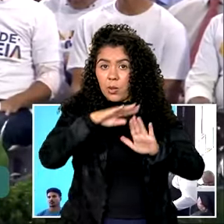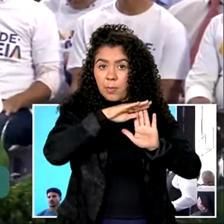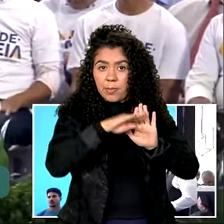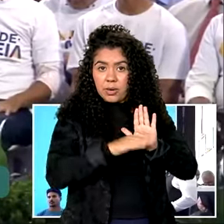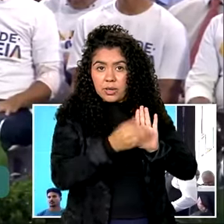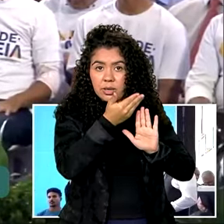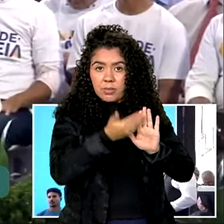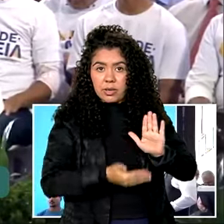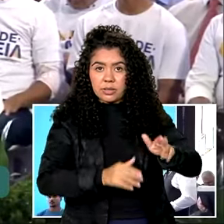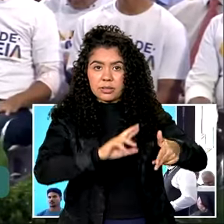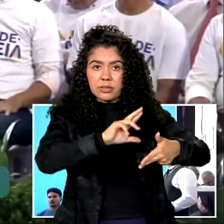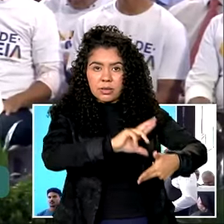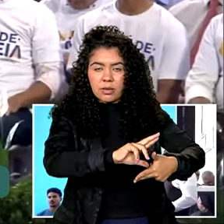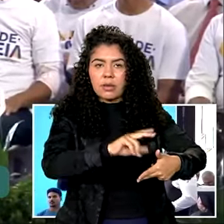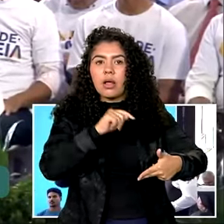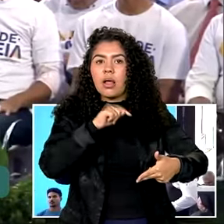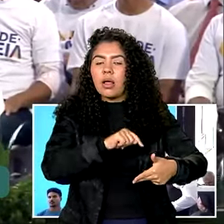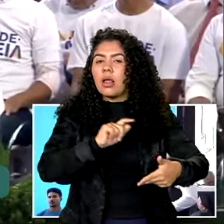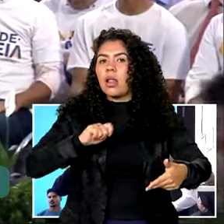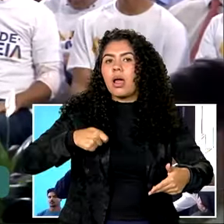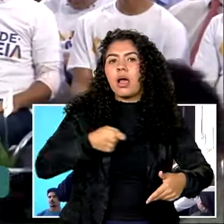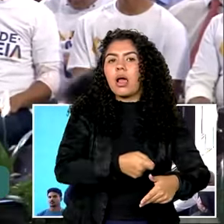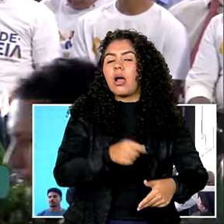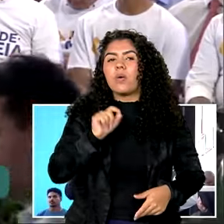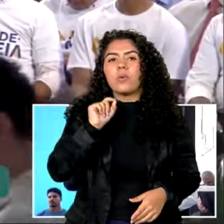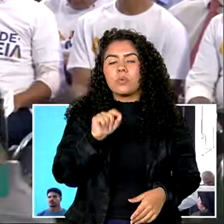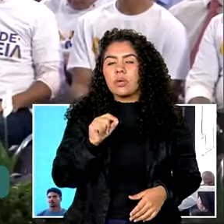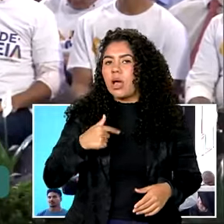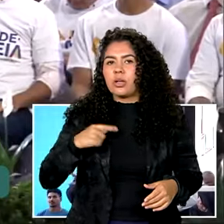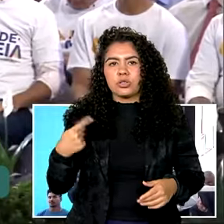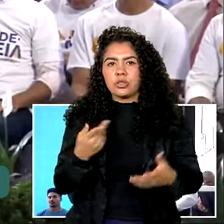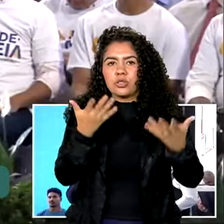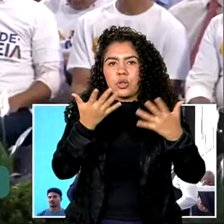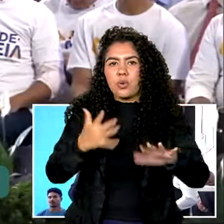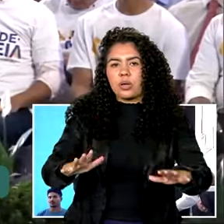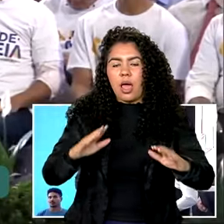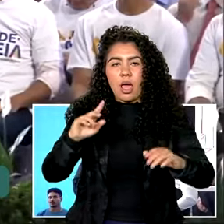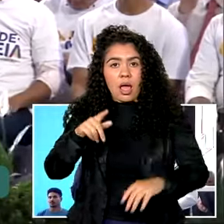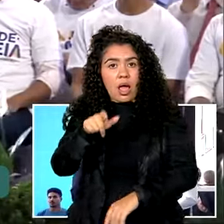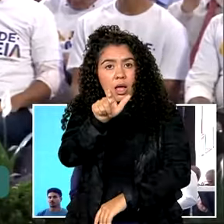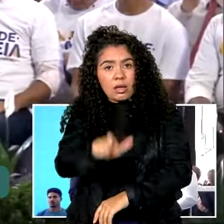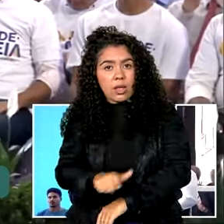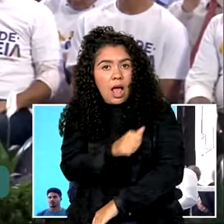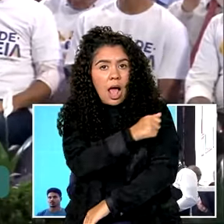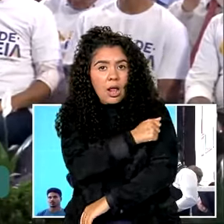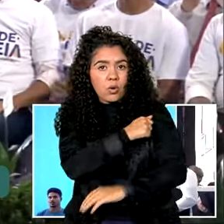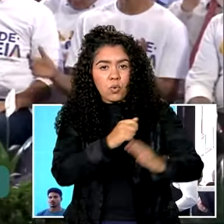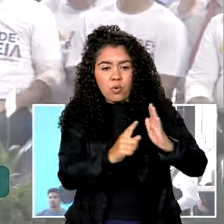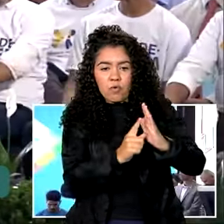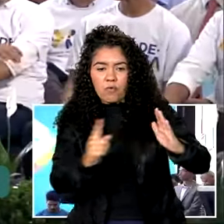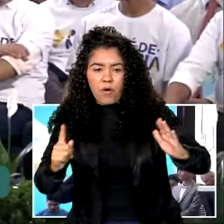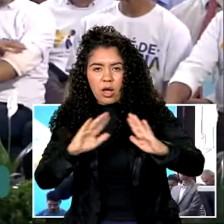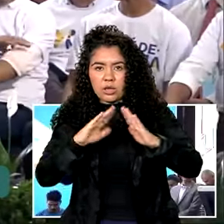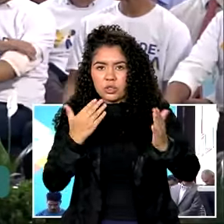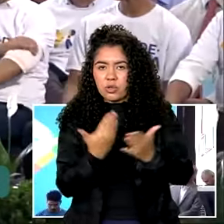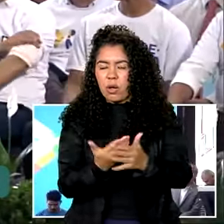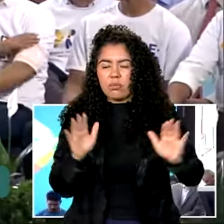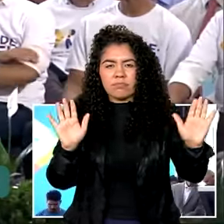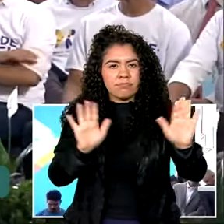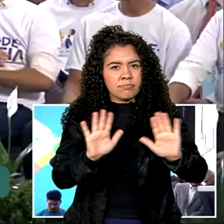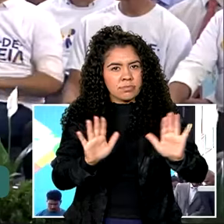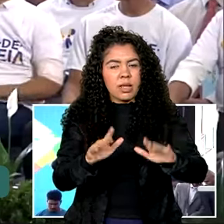para dizer, nós não queremos nenhum aluno fora da escola pública desse país. Só